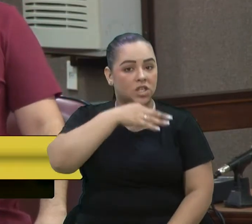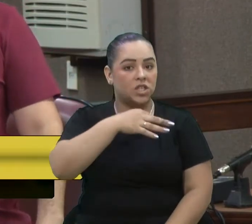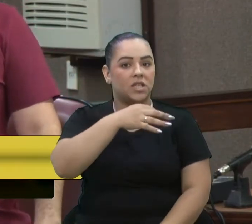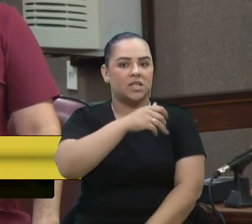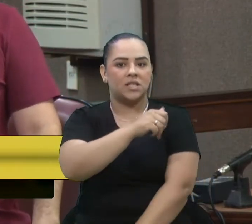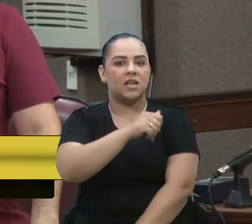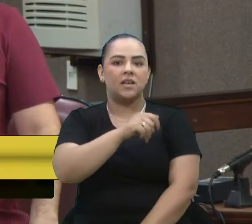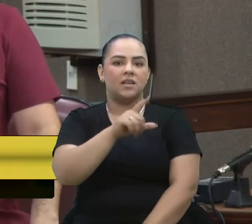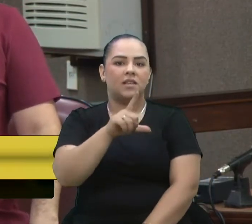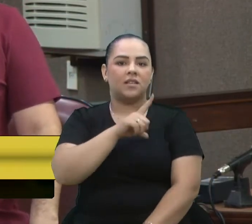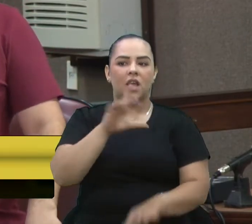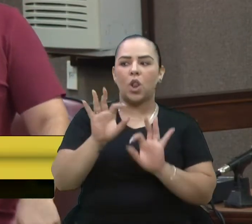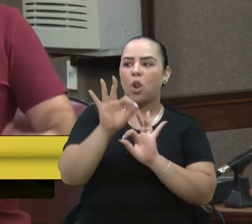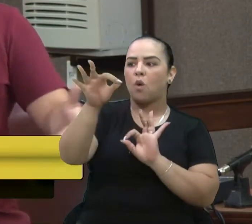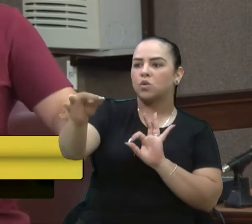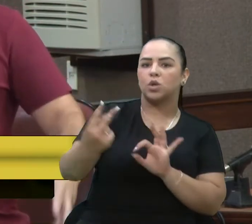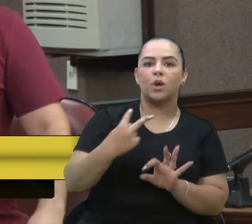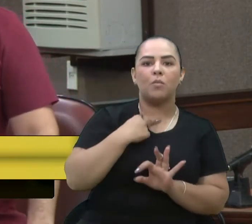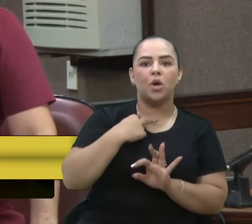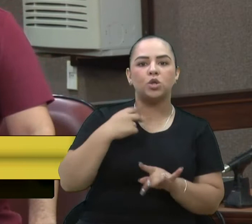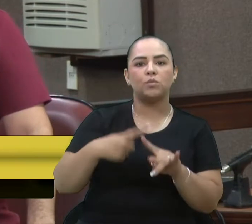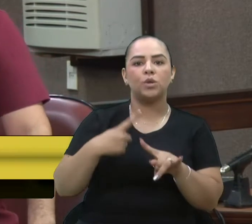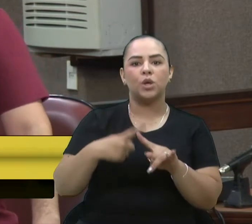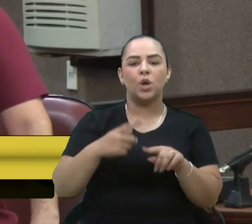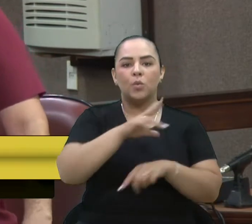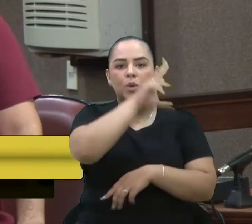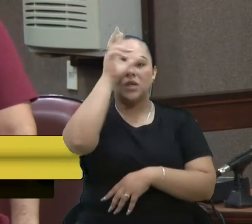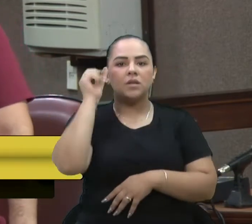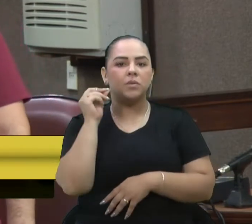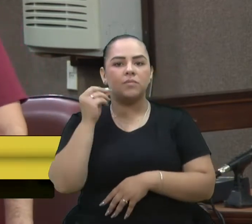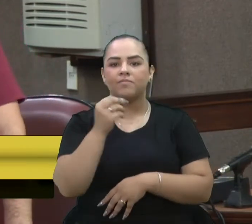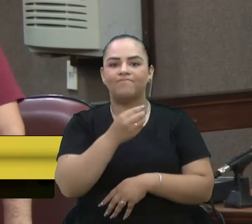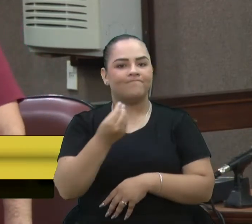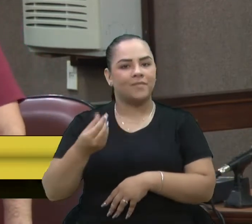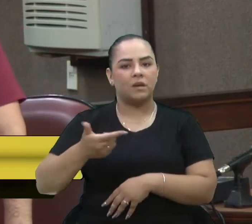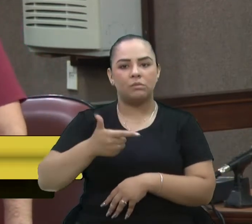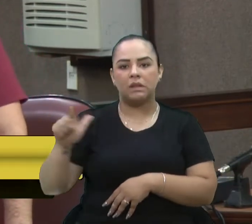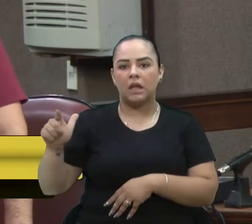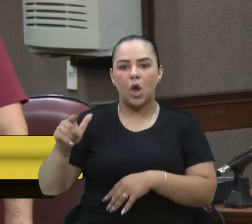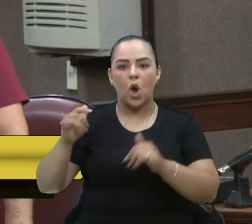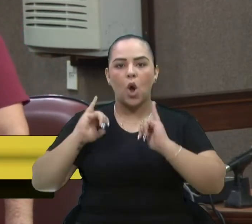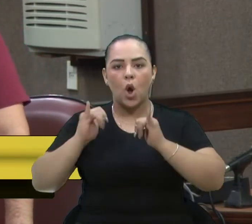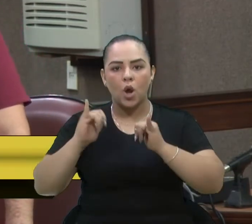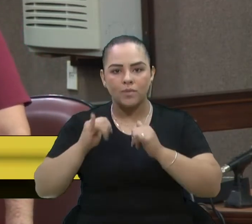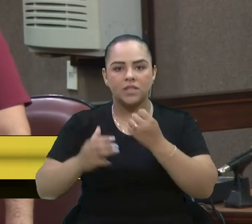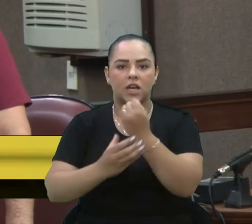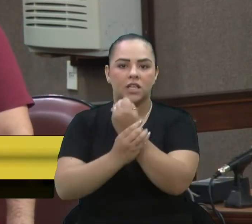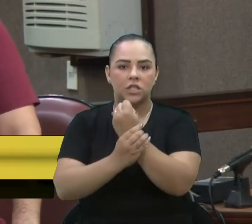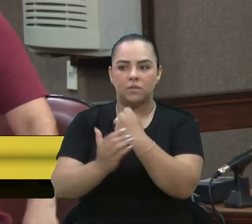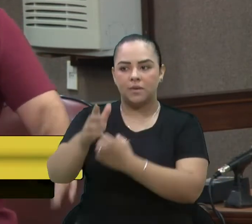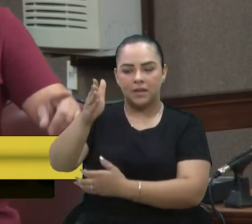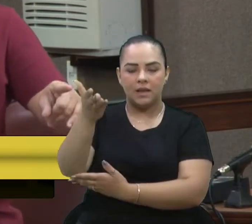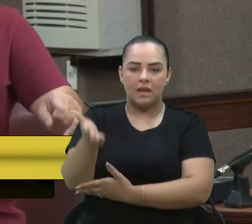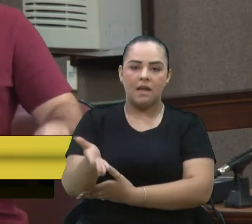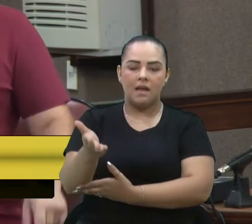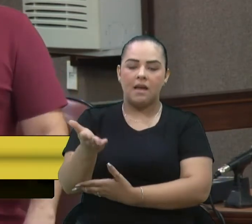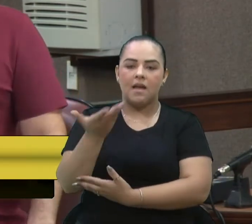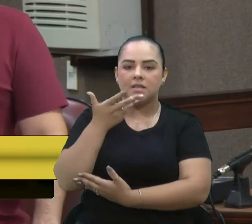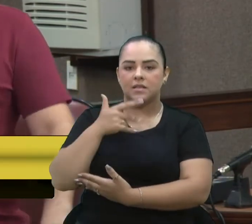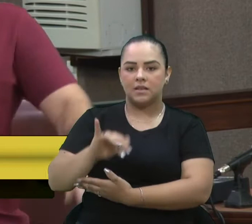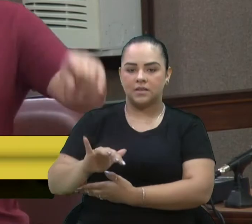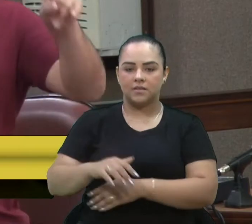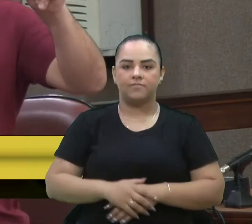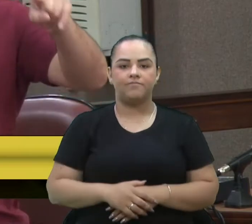podem estudar porque o município também não está garantindo o ônibus para essas crianças. E elas estão sendo obrigadas, só para concluir,